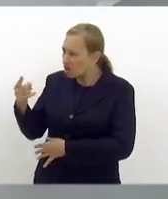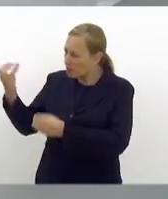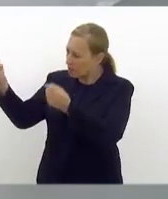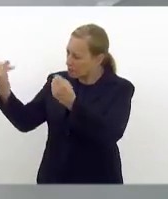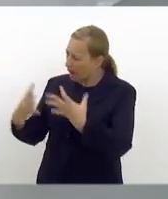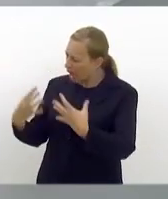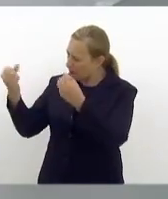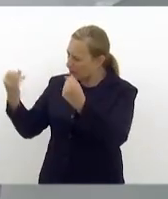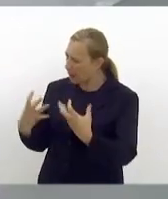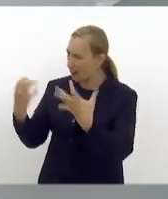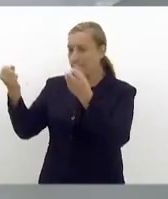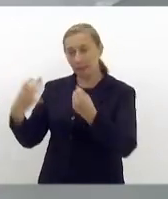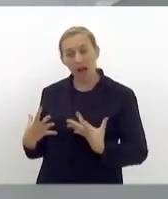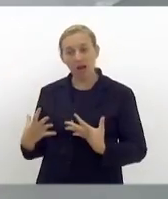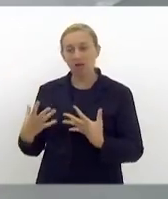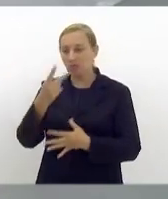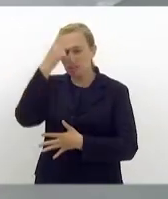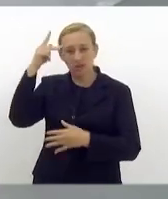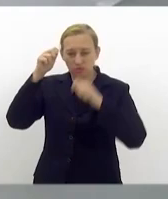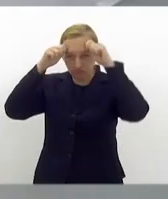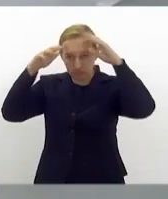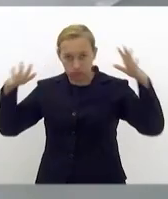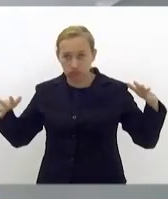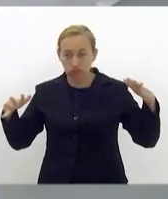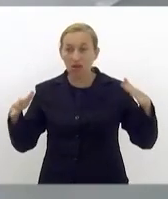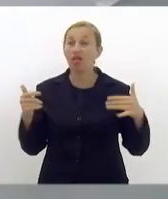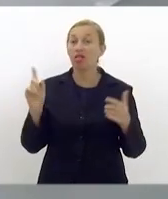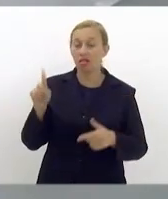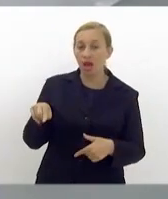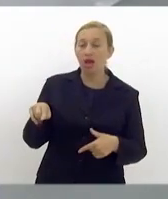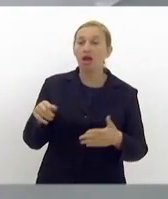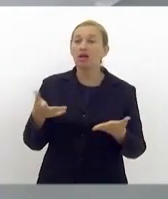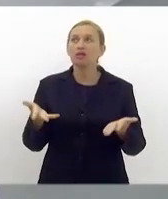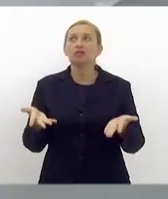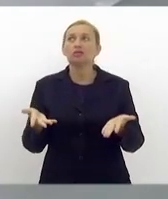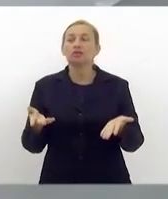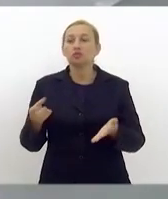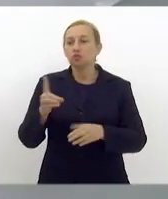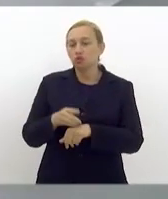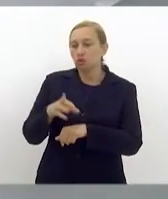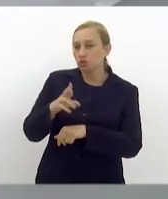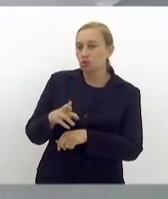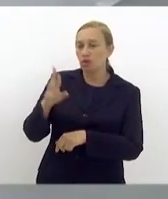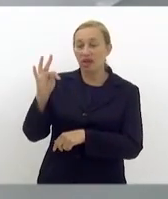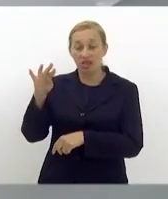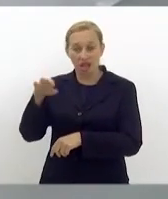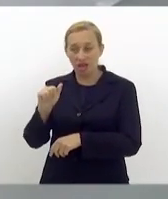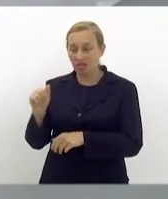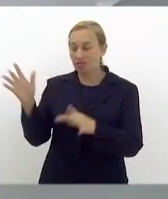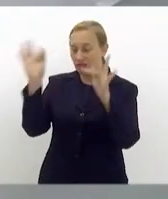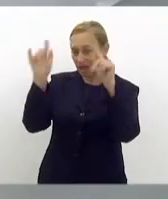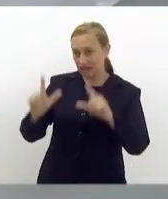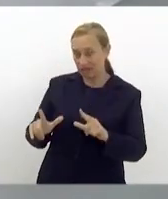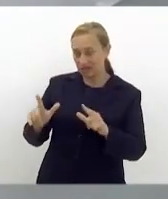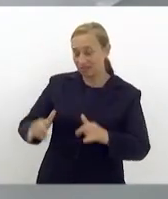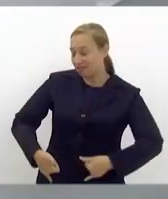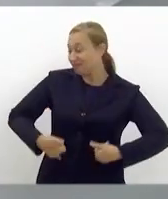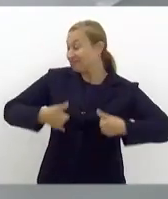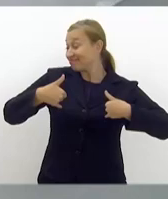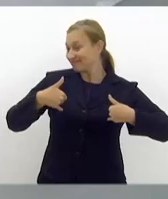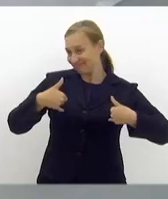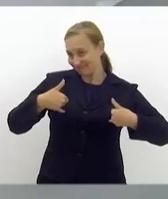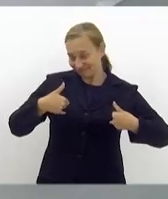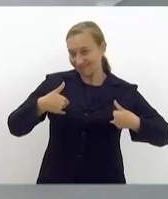de uma pessoa com espectro autista, não é? E o doutor Renato foi muito feliz. Isso me enche de orgulho.